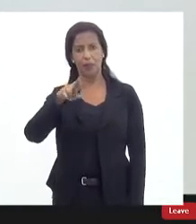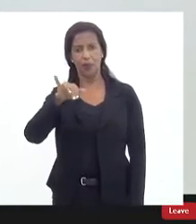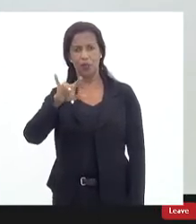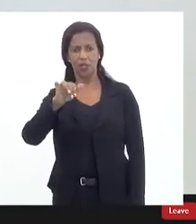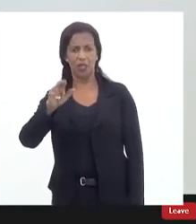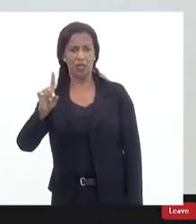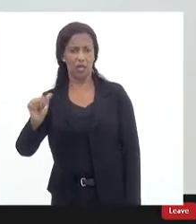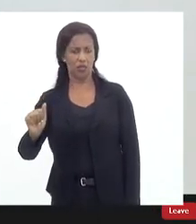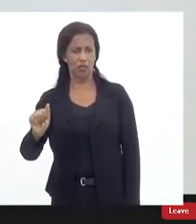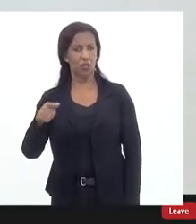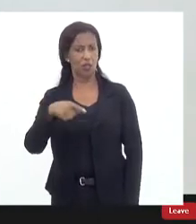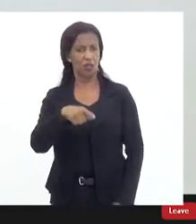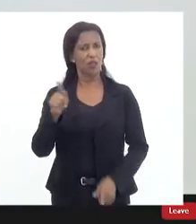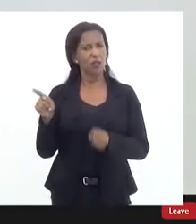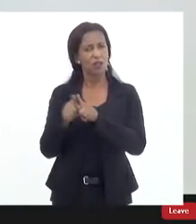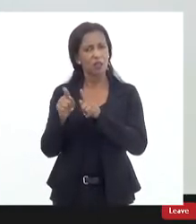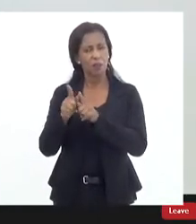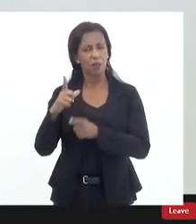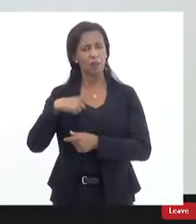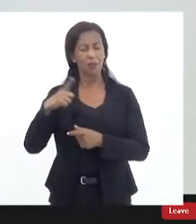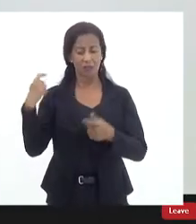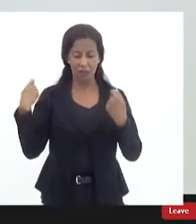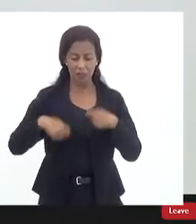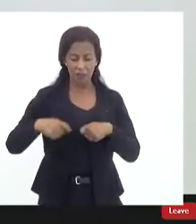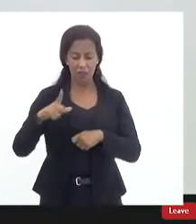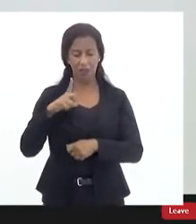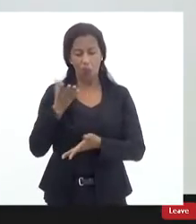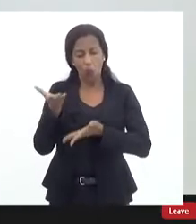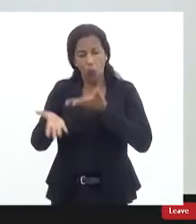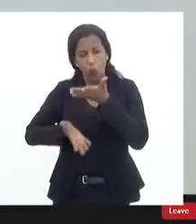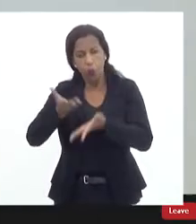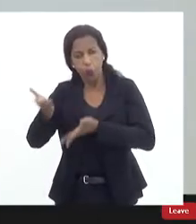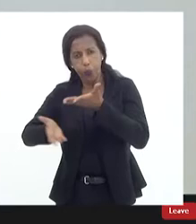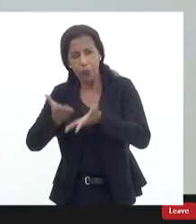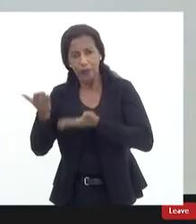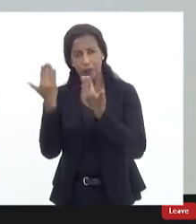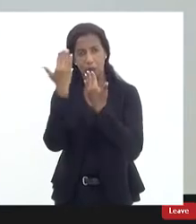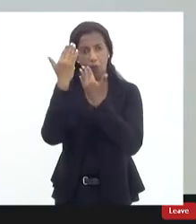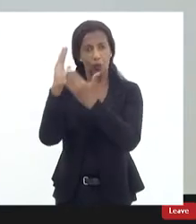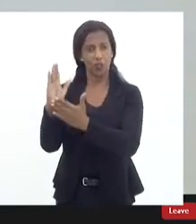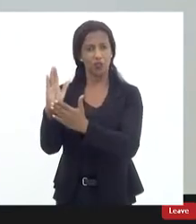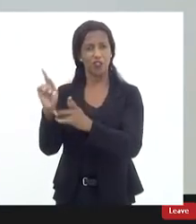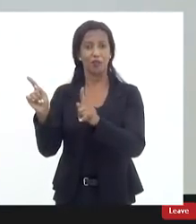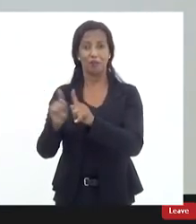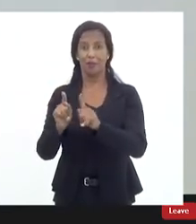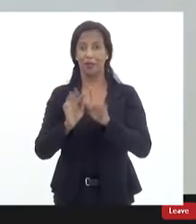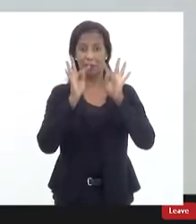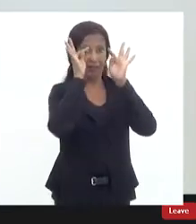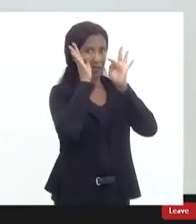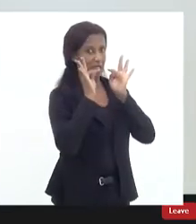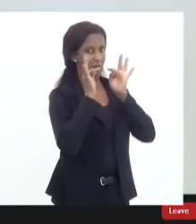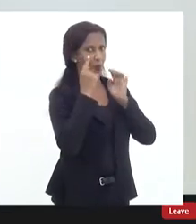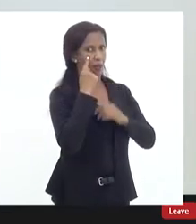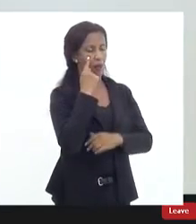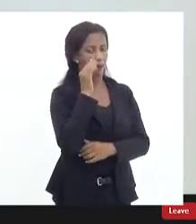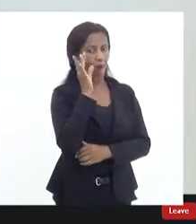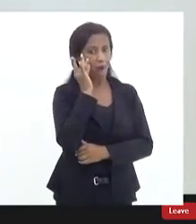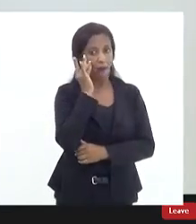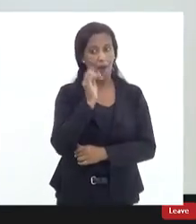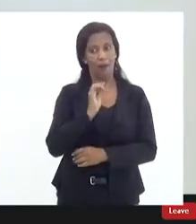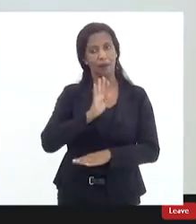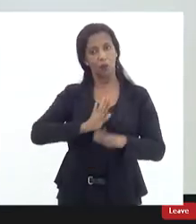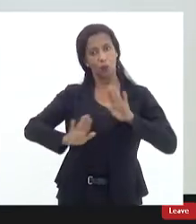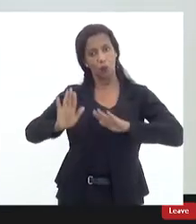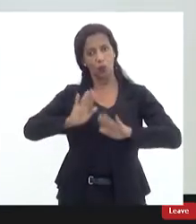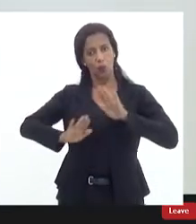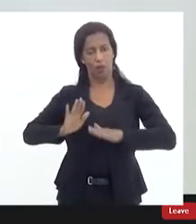de redução nós precisamos também ter um cuidado com as vítimas e as testemunhas nessa interlocução no debate